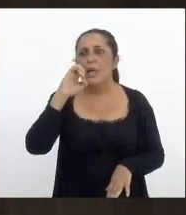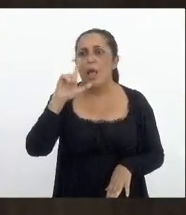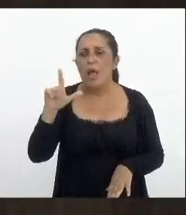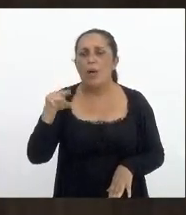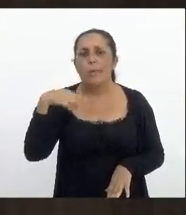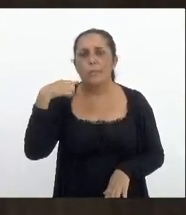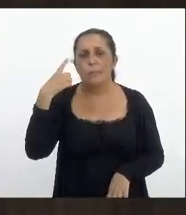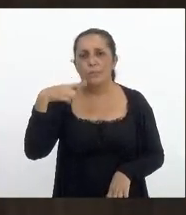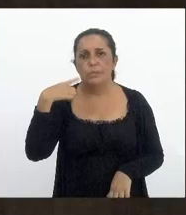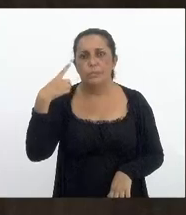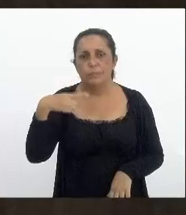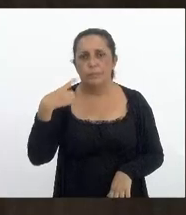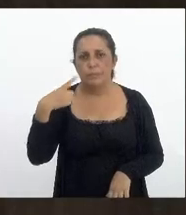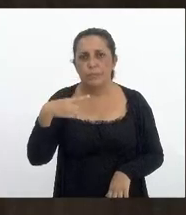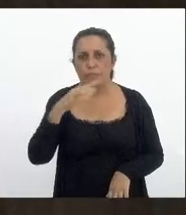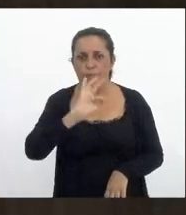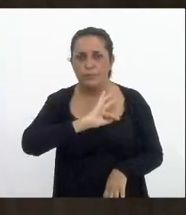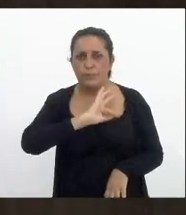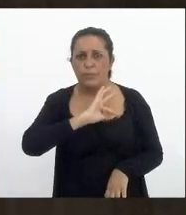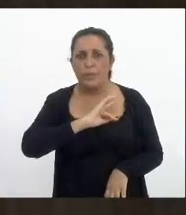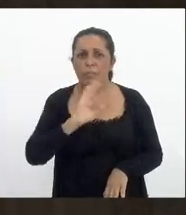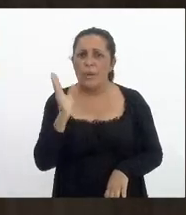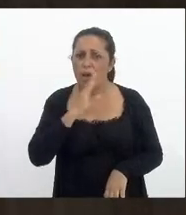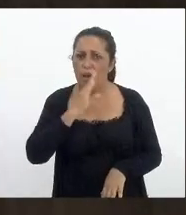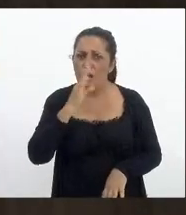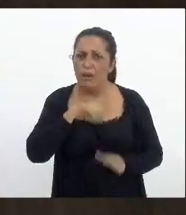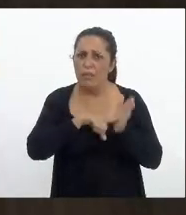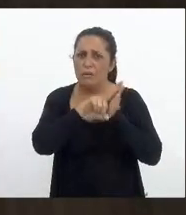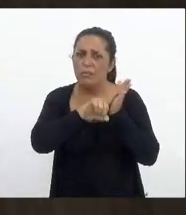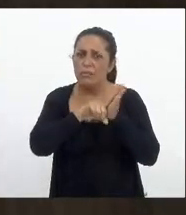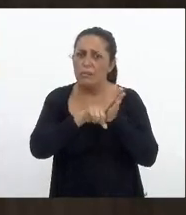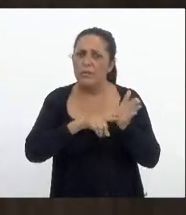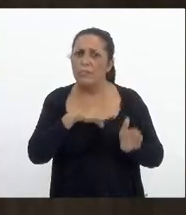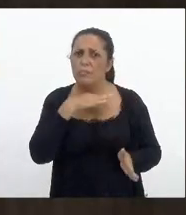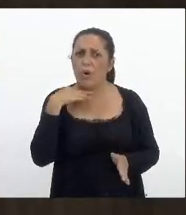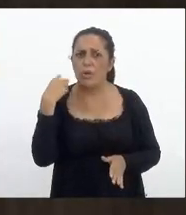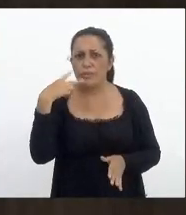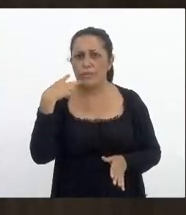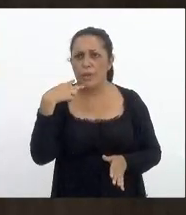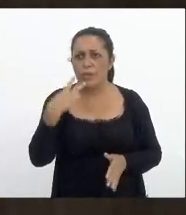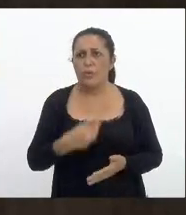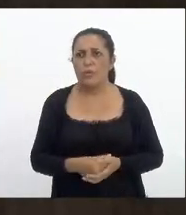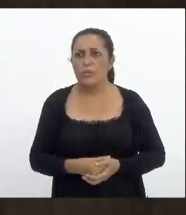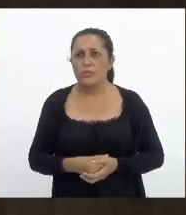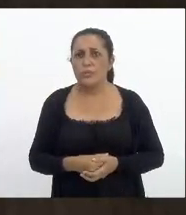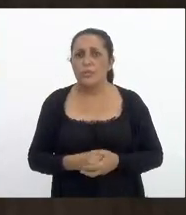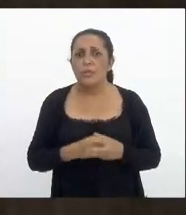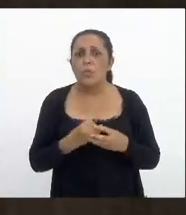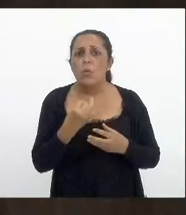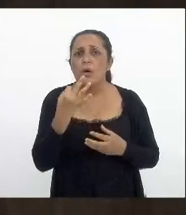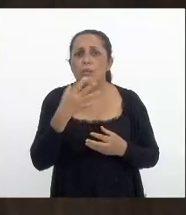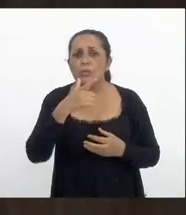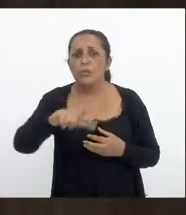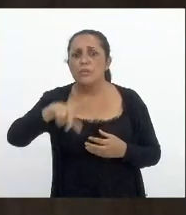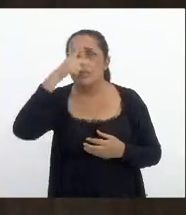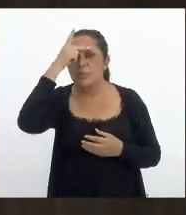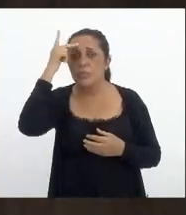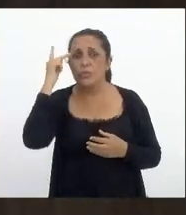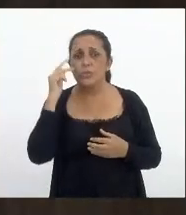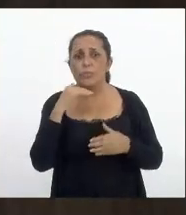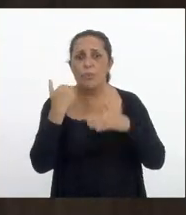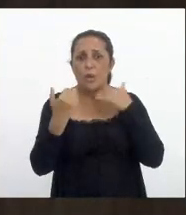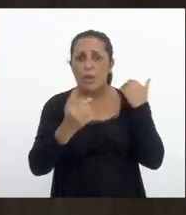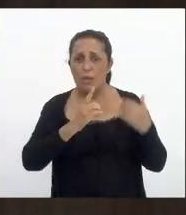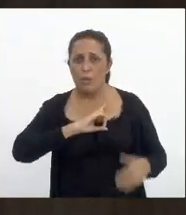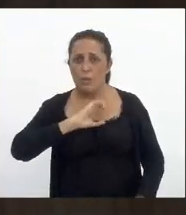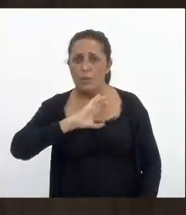HBF pedindo agilidade com relação as mortes dos vereadores e de tantas outras pessoas que morreram ali